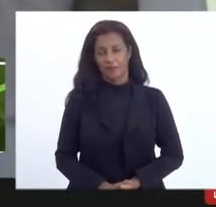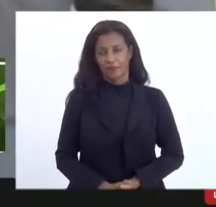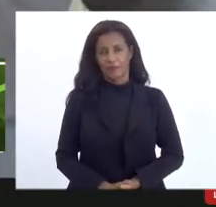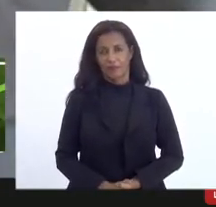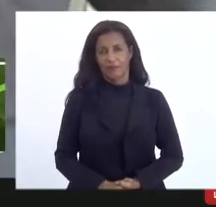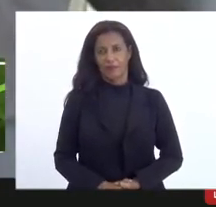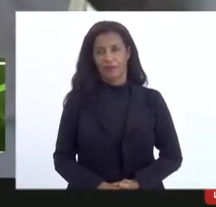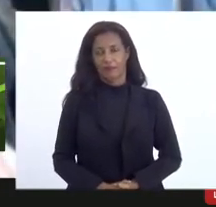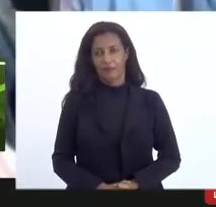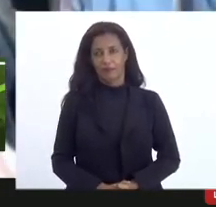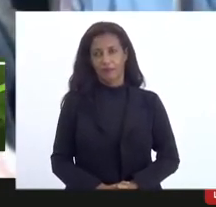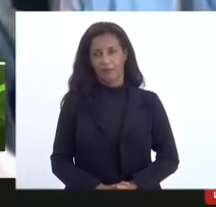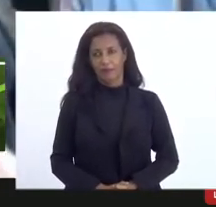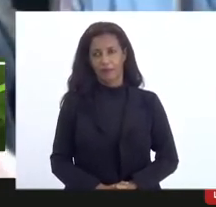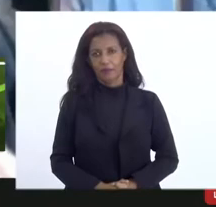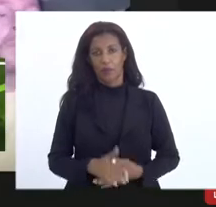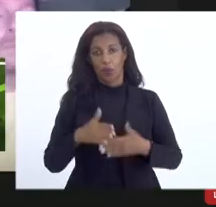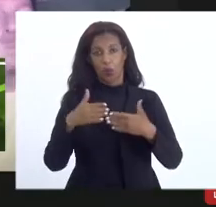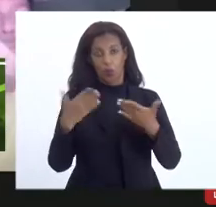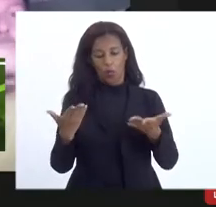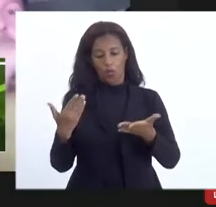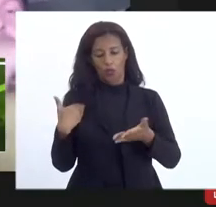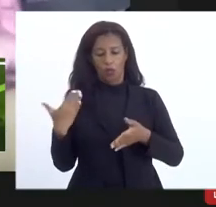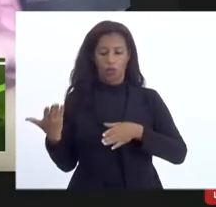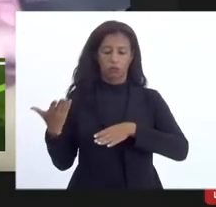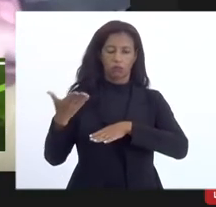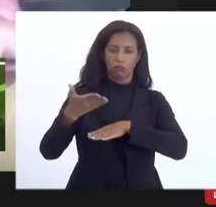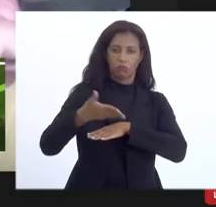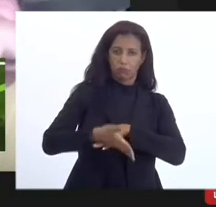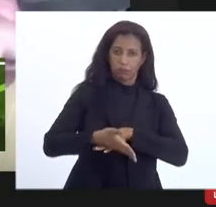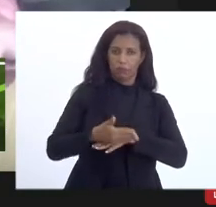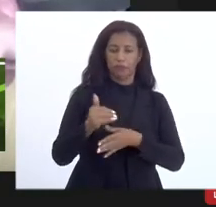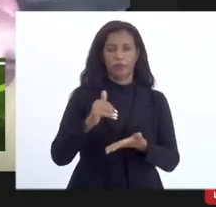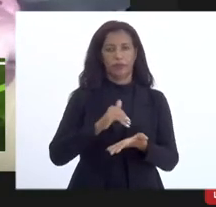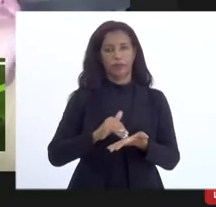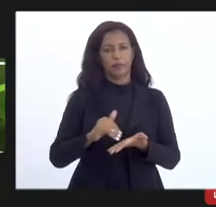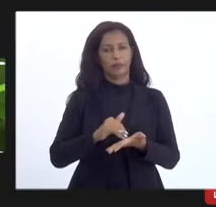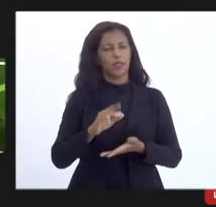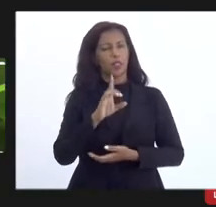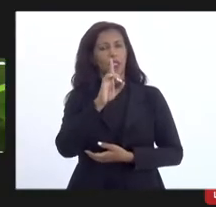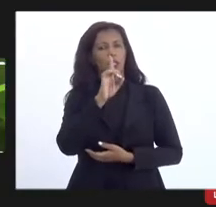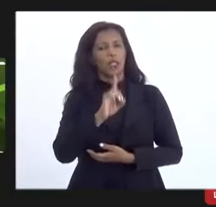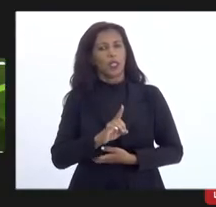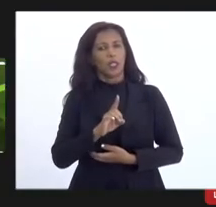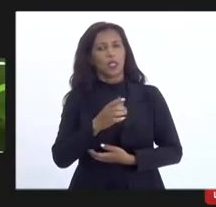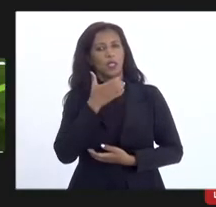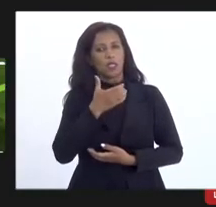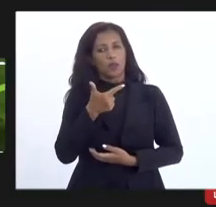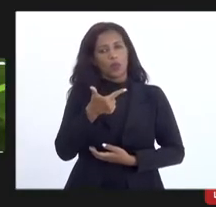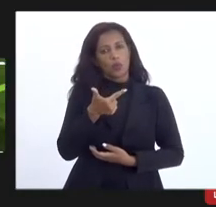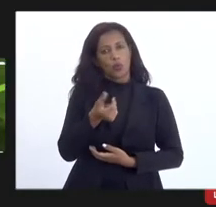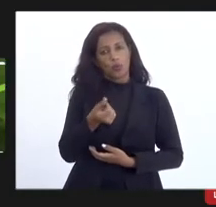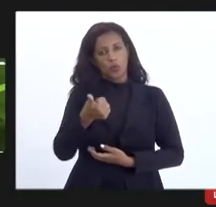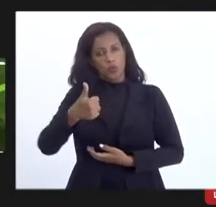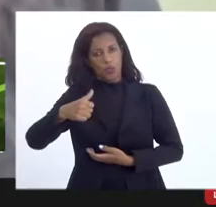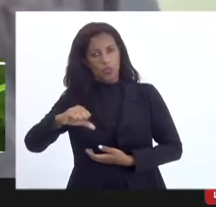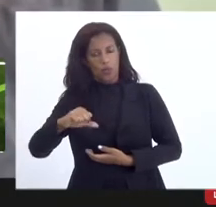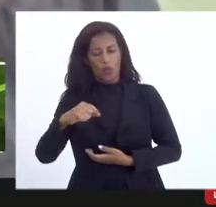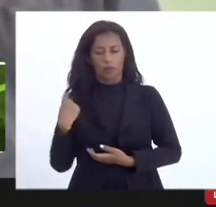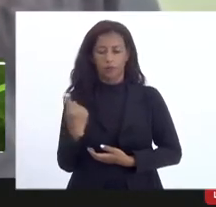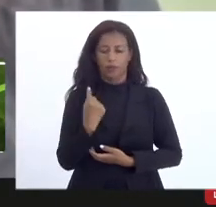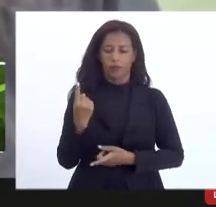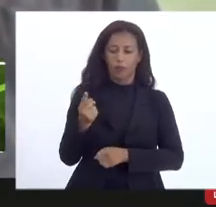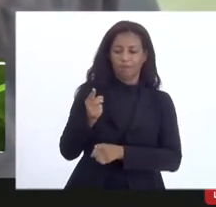Quando nós assumimos a Secretaria desde dezembro de 2019, nós encontramos um